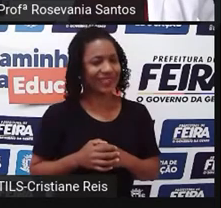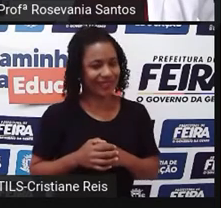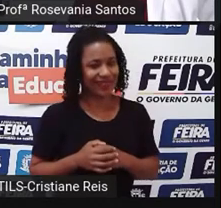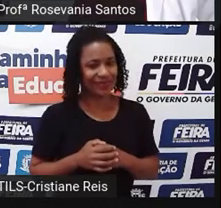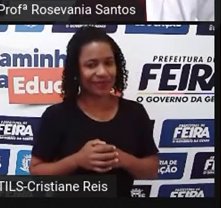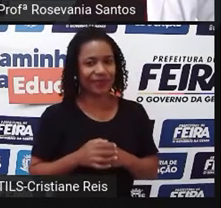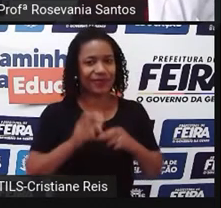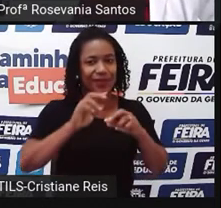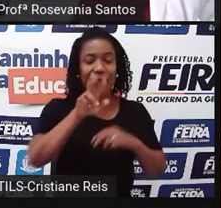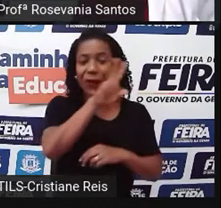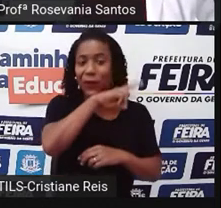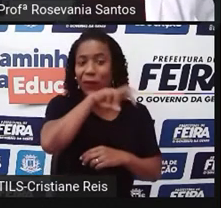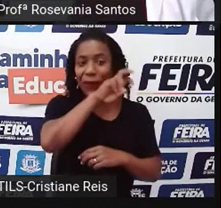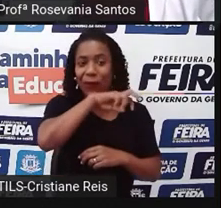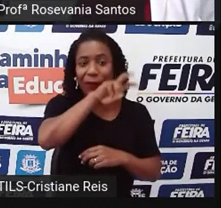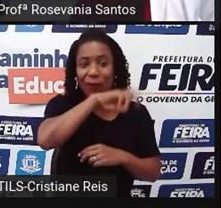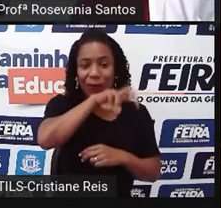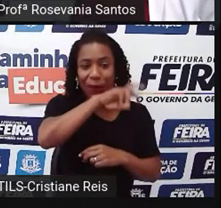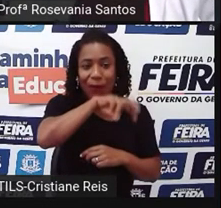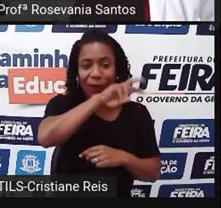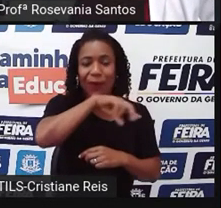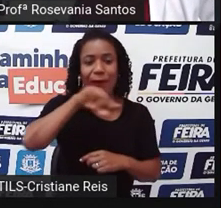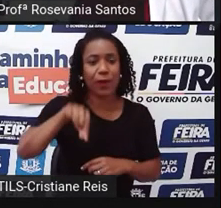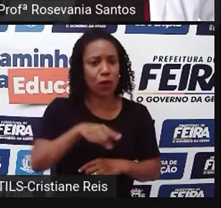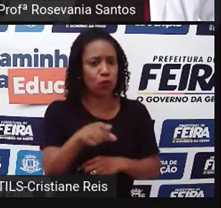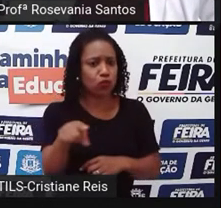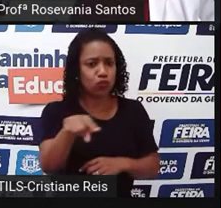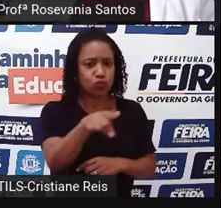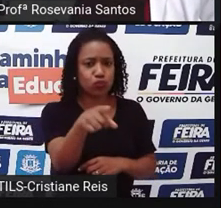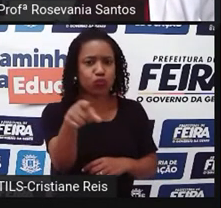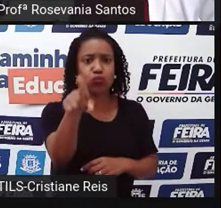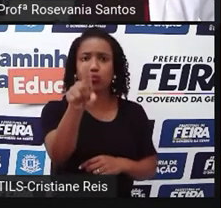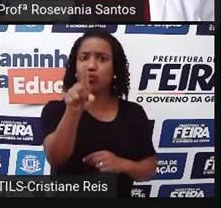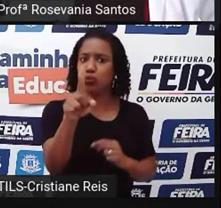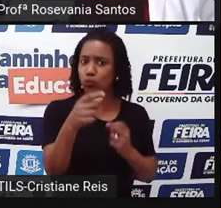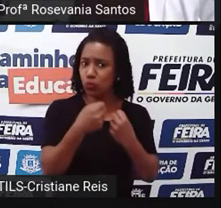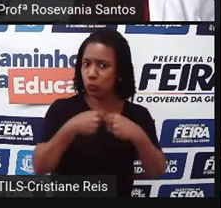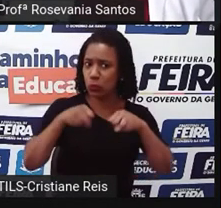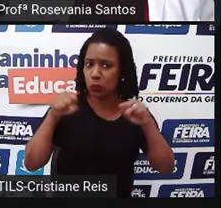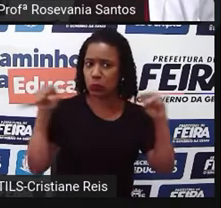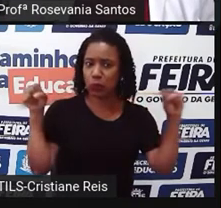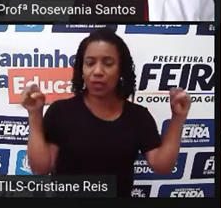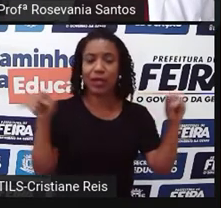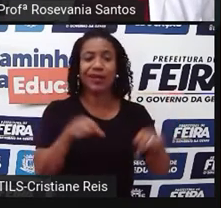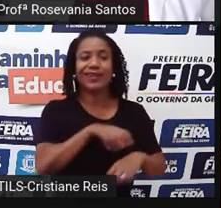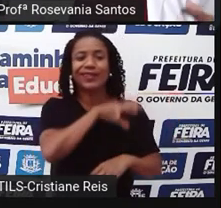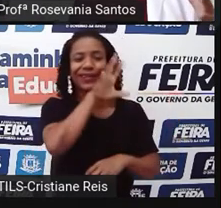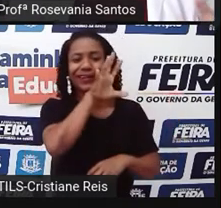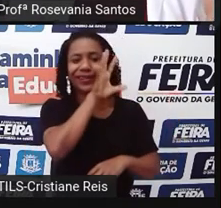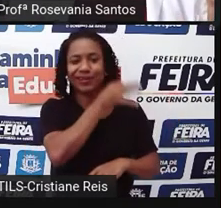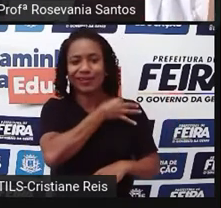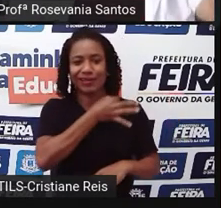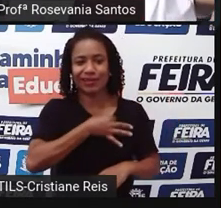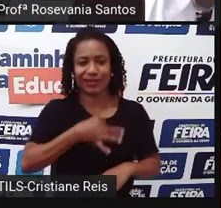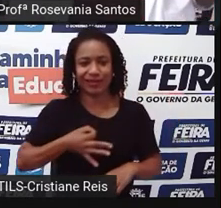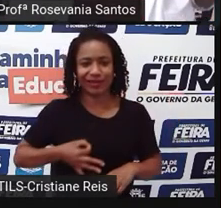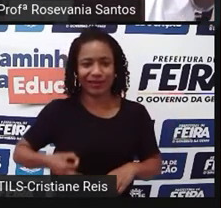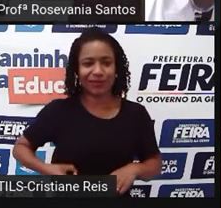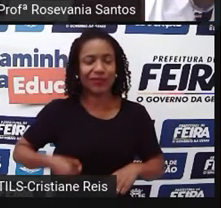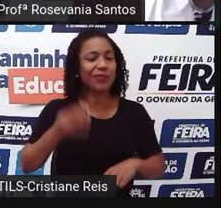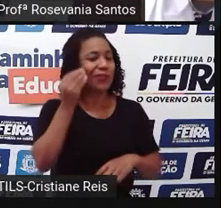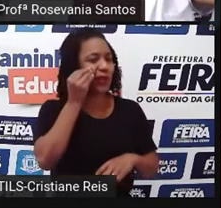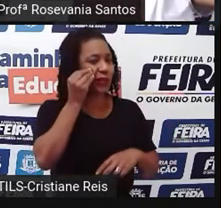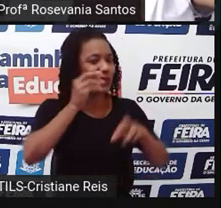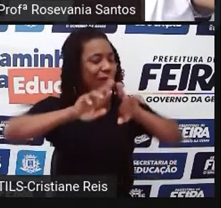como as cobras, as sucuris, as onças, então a gente tem uma diversidade, não